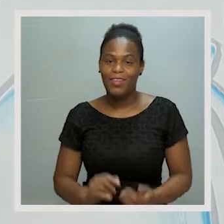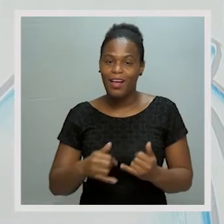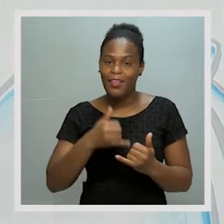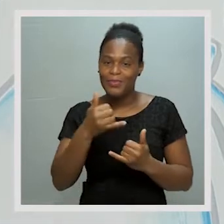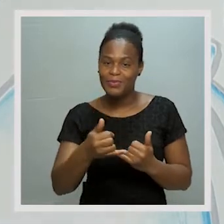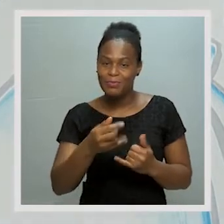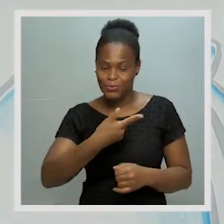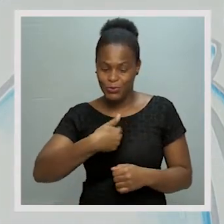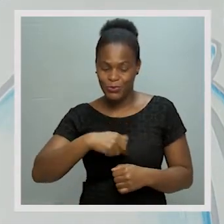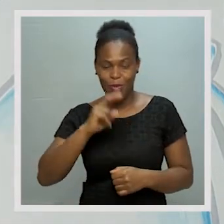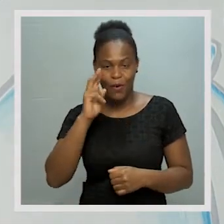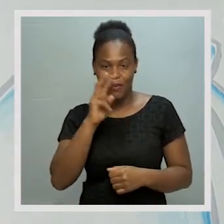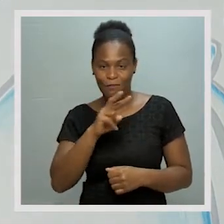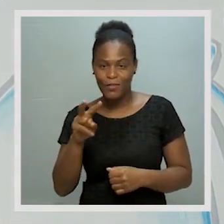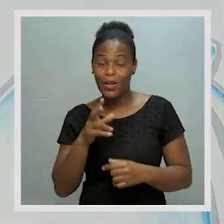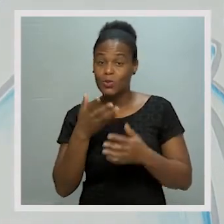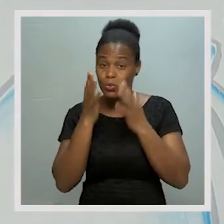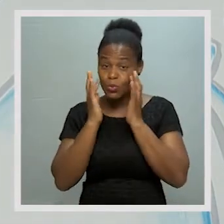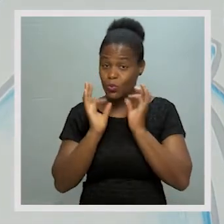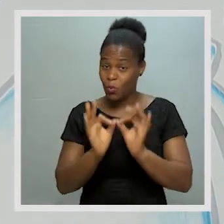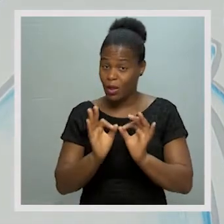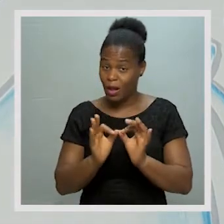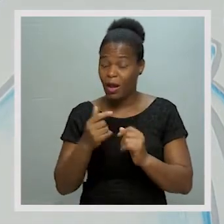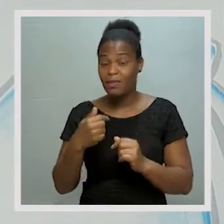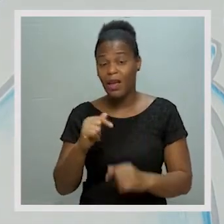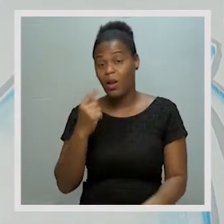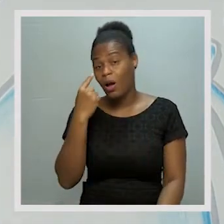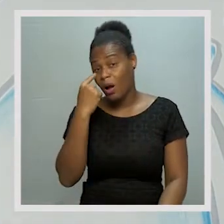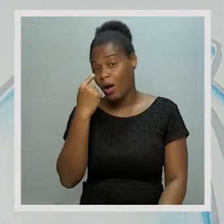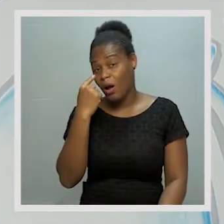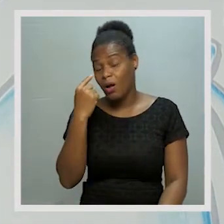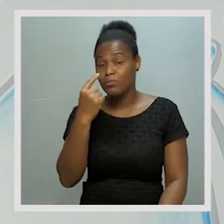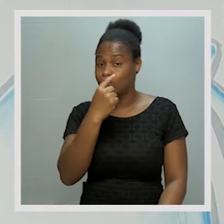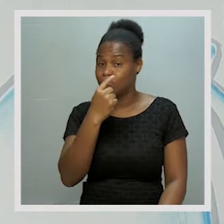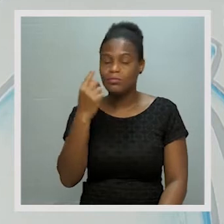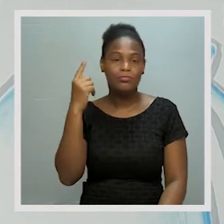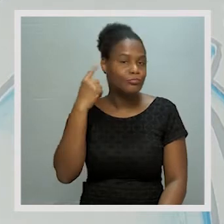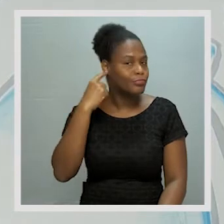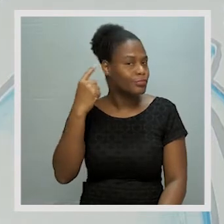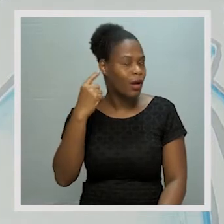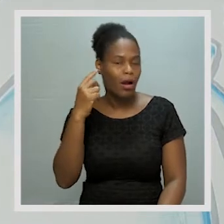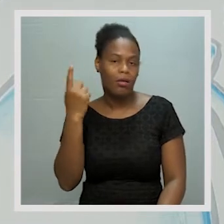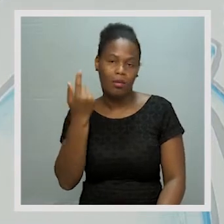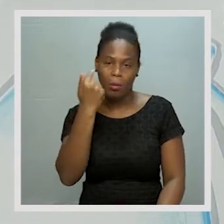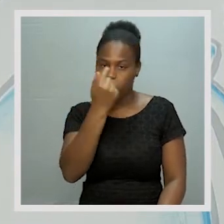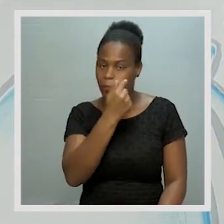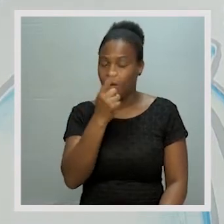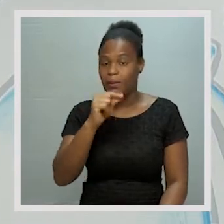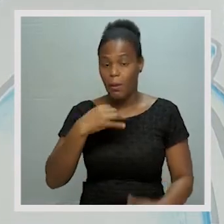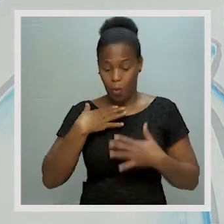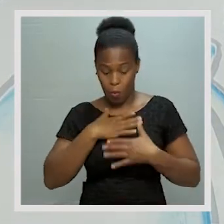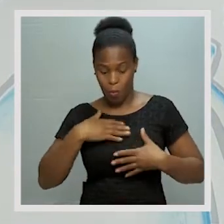Depois de revermos os cuidados a ter com audição e visão, e também a higiene